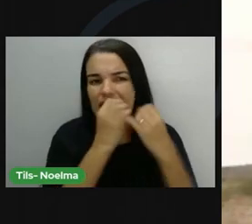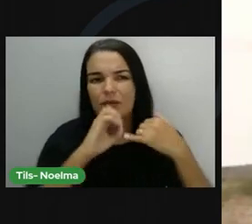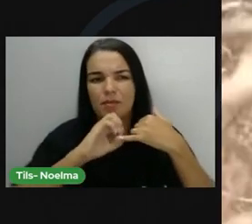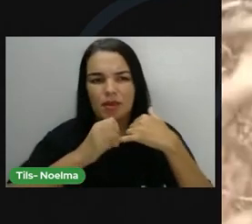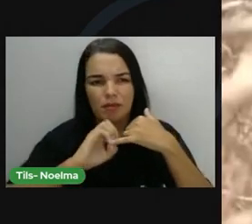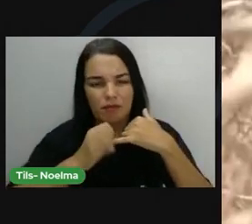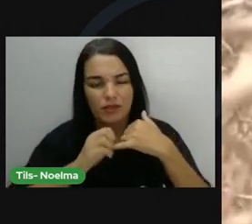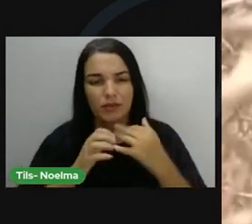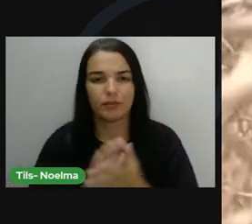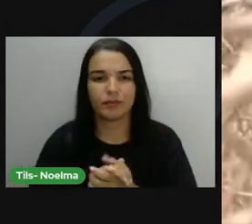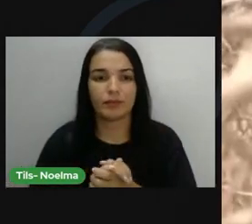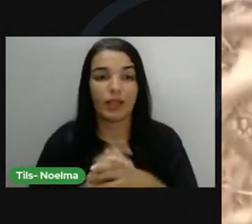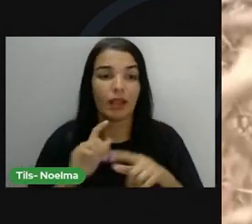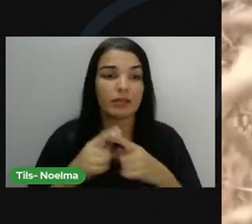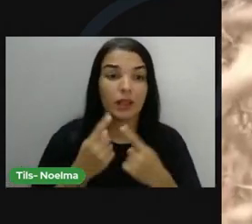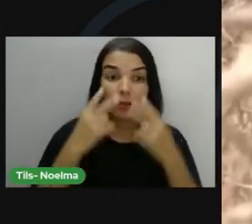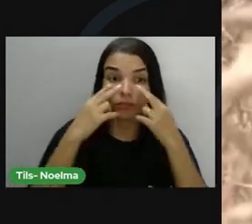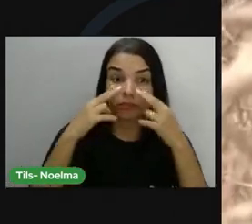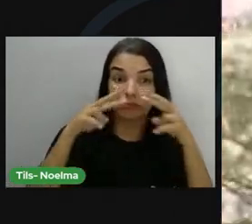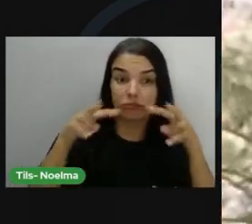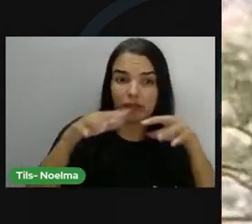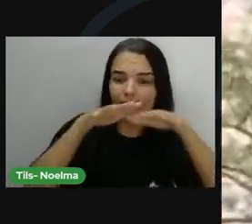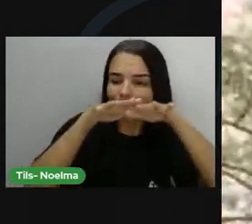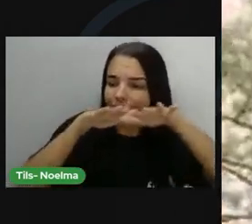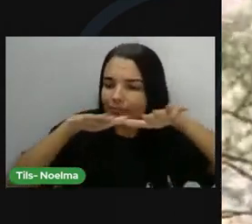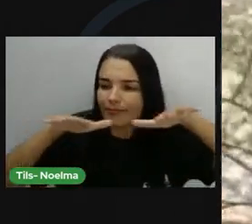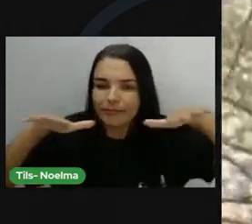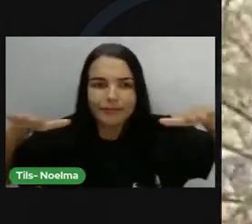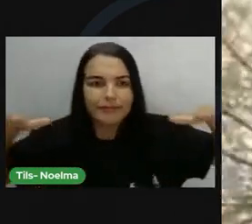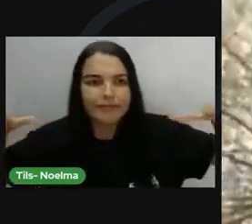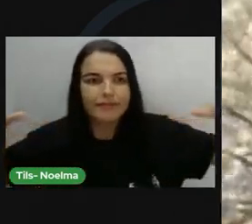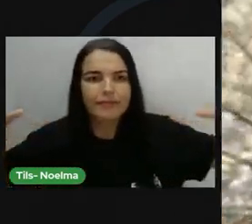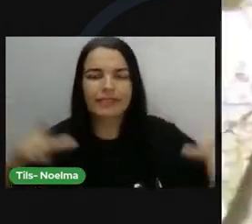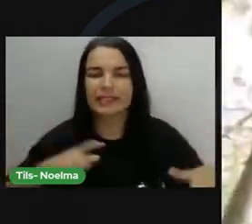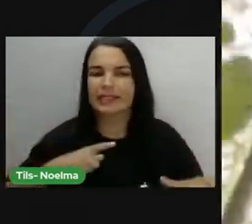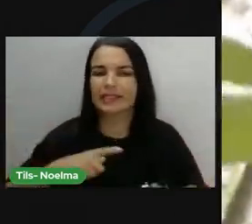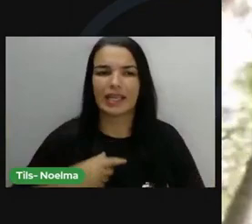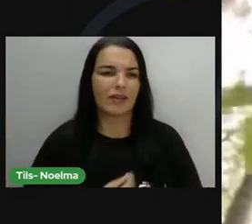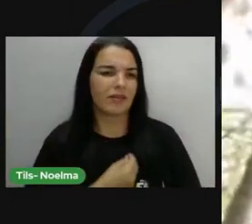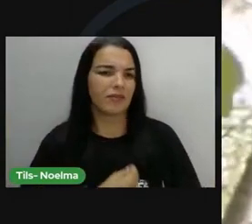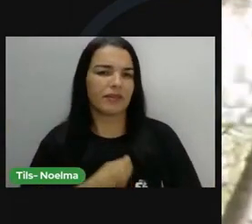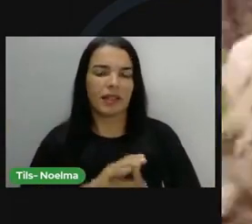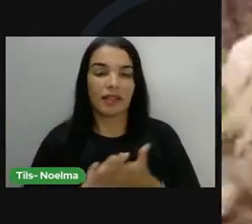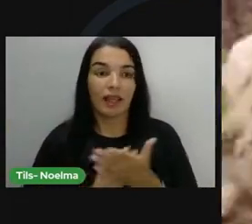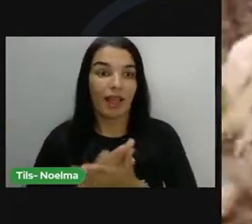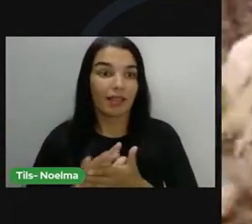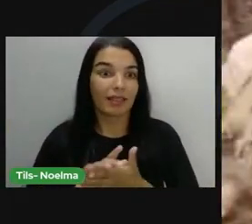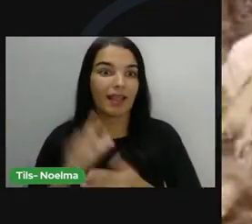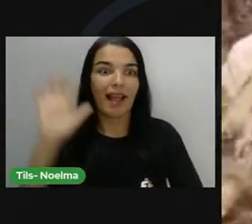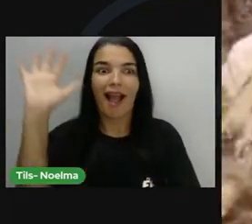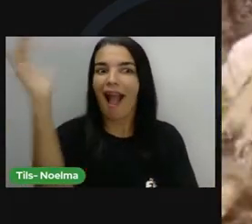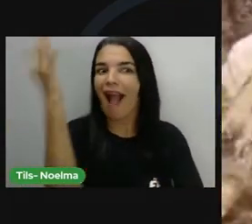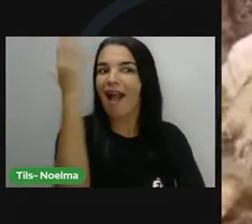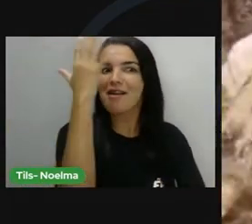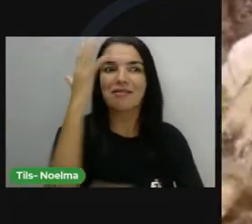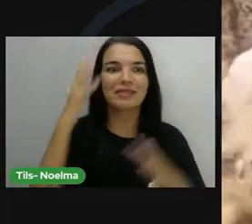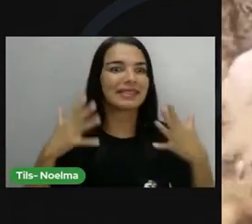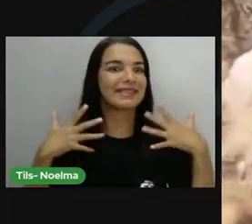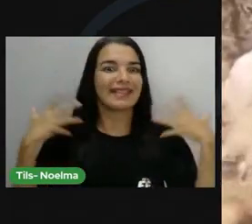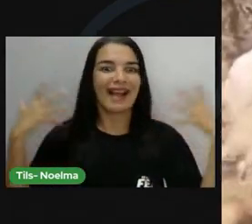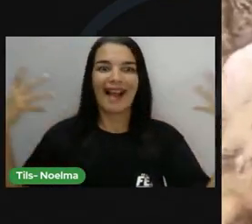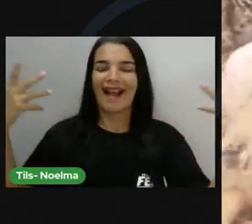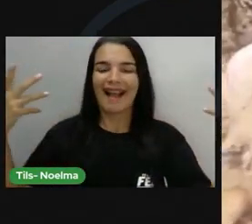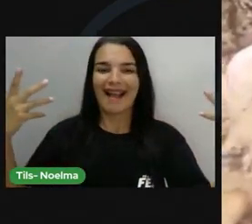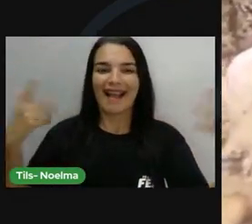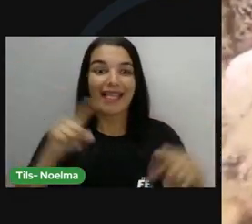vegetação quase sem vida, sem comida, o umbuzeiro exibe fartura. Nada é mais alegre para